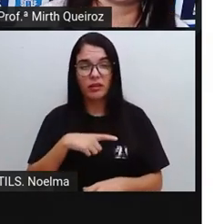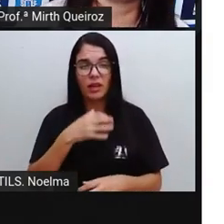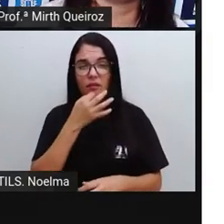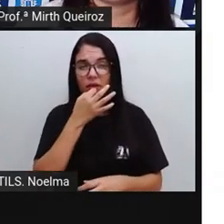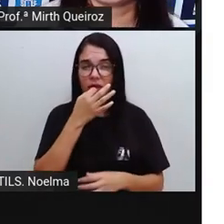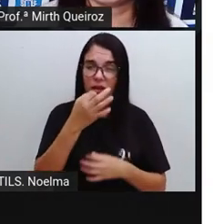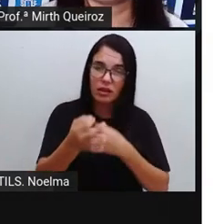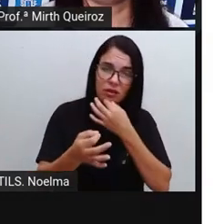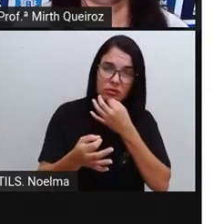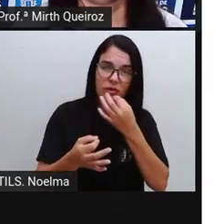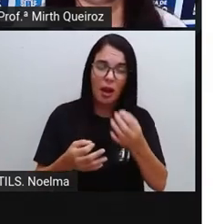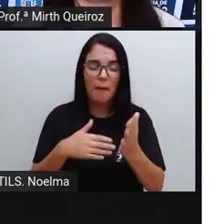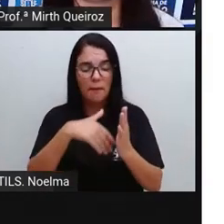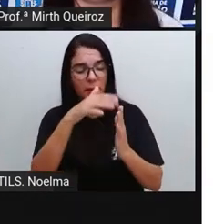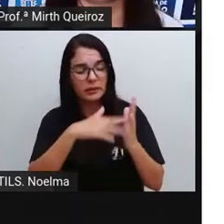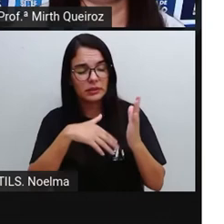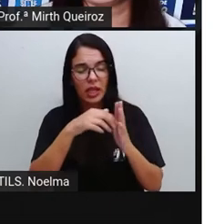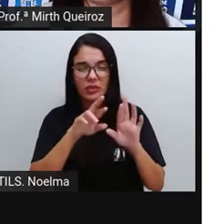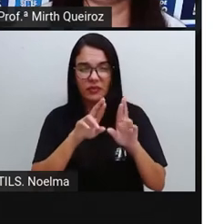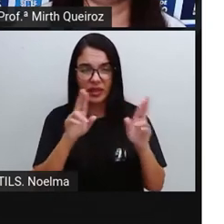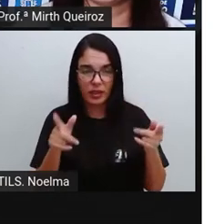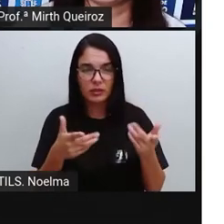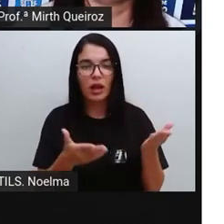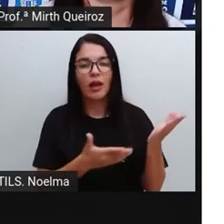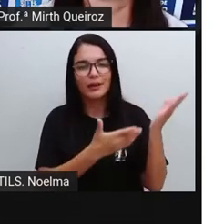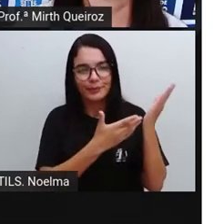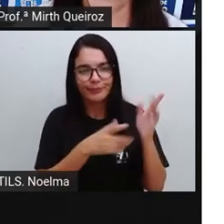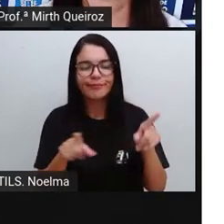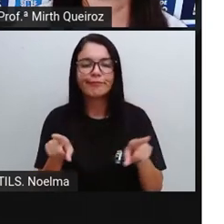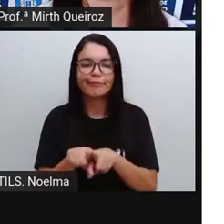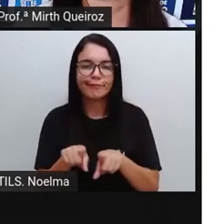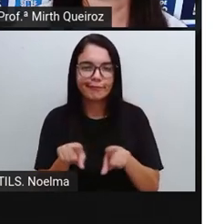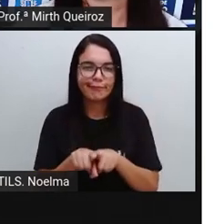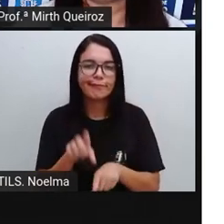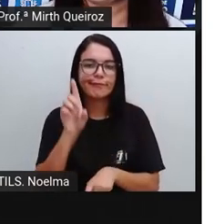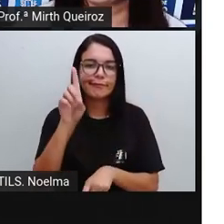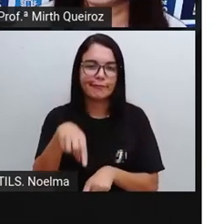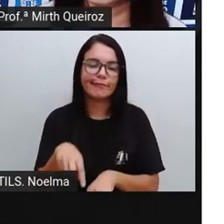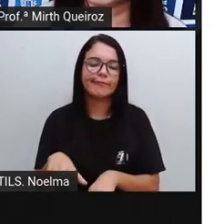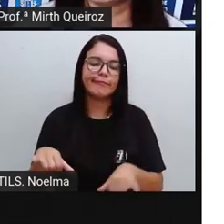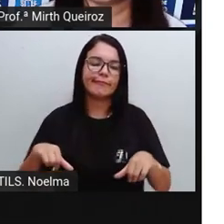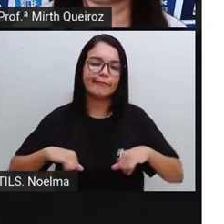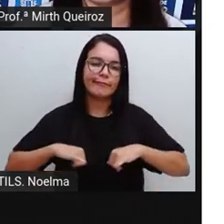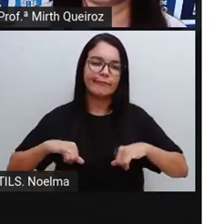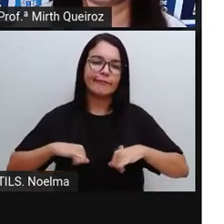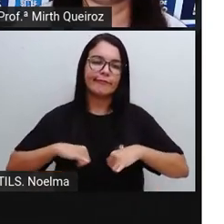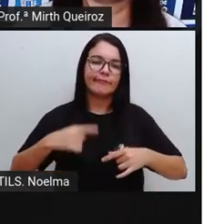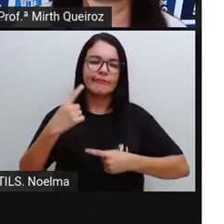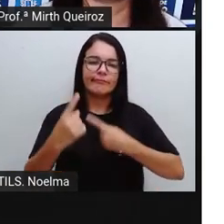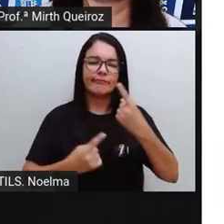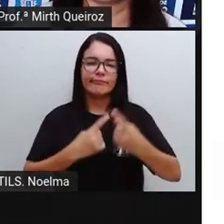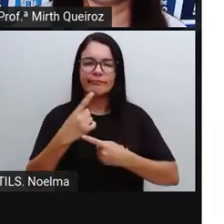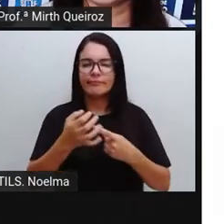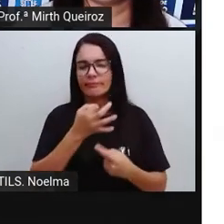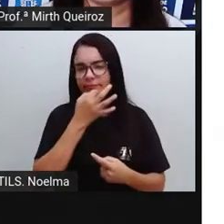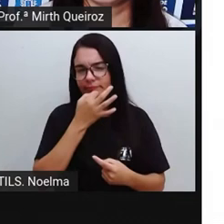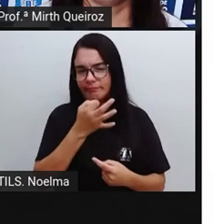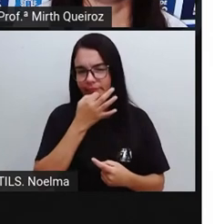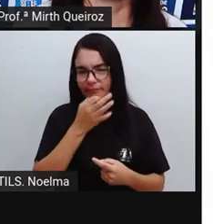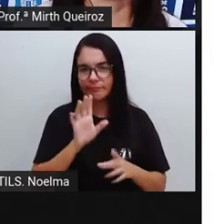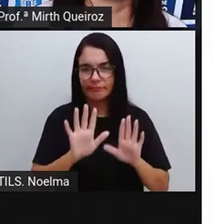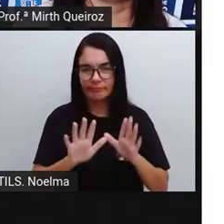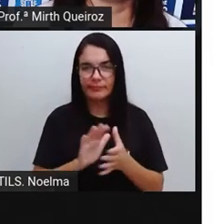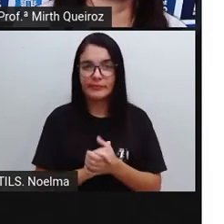pintar algo diferente. Romero Brito, ele também recebe algumas críticas, né? Em relação ao seu trabalho.